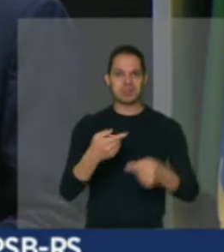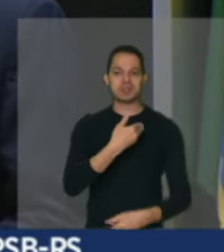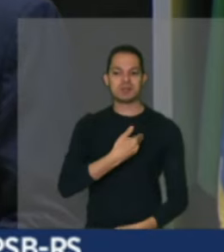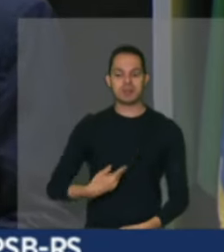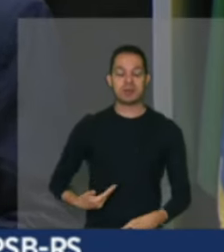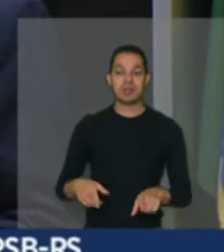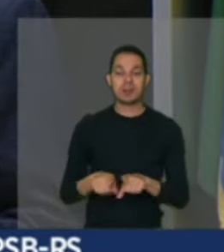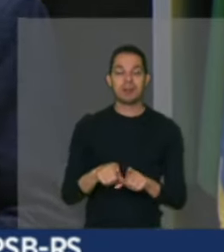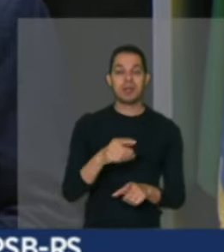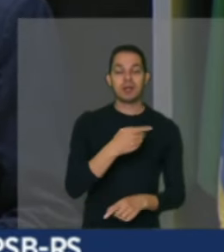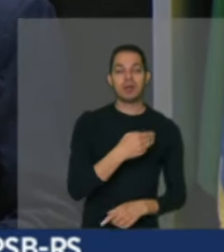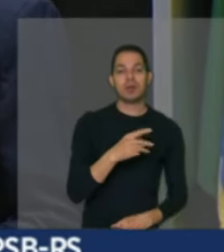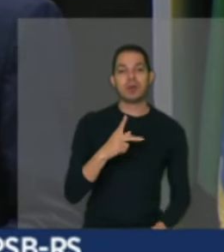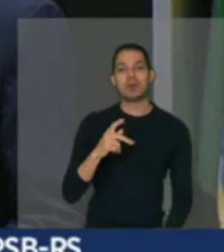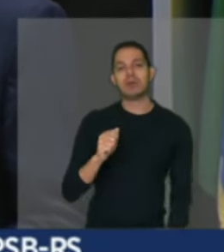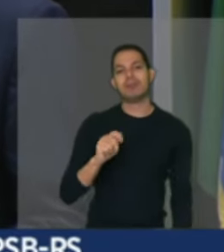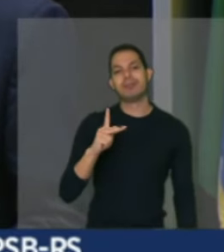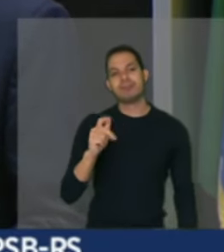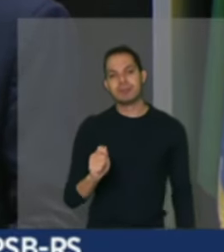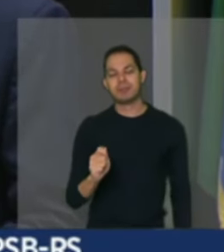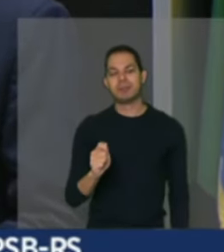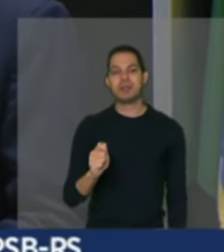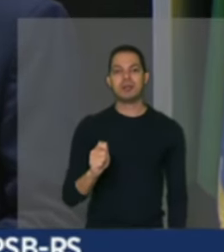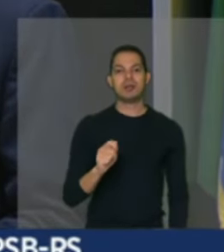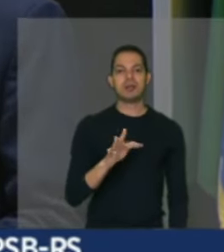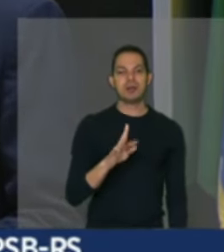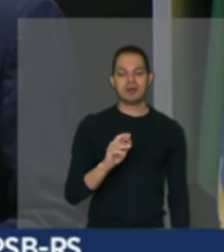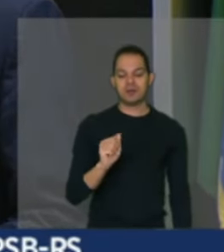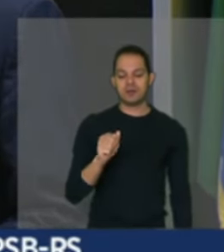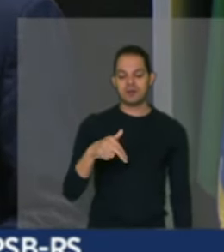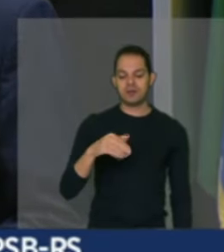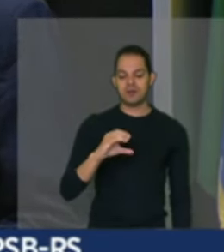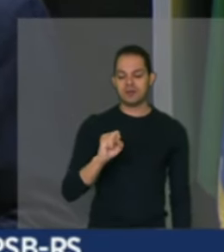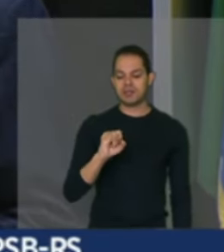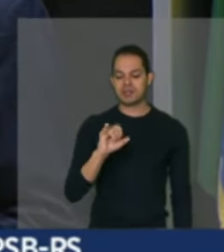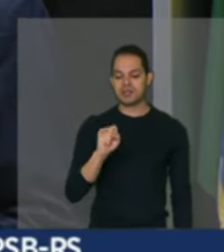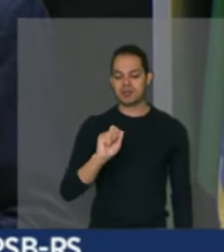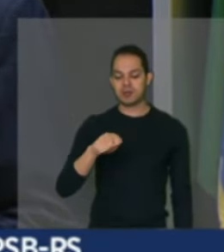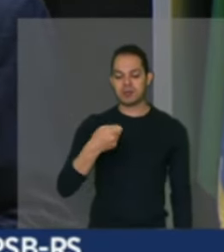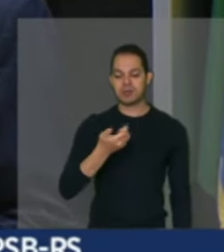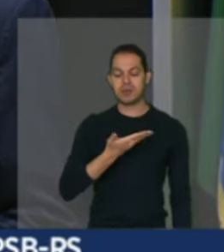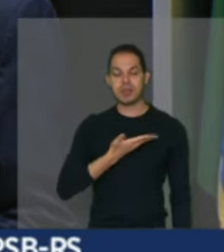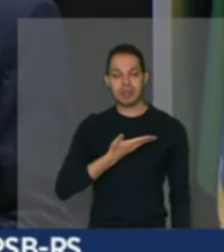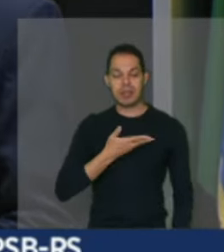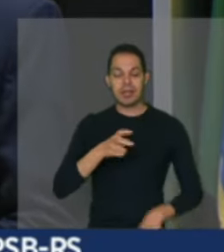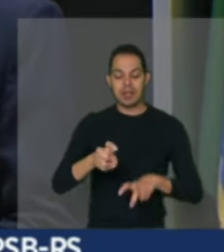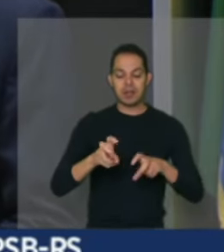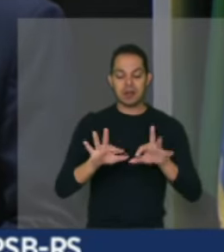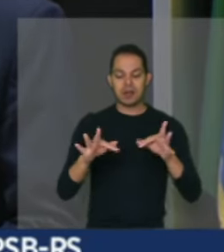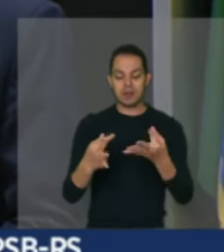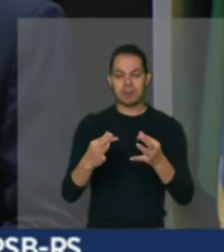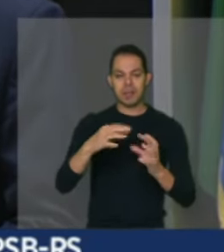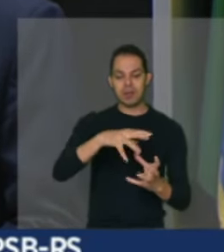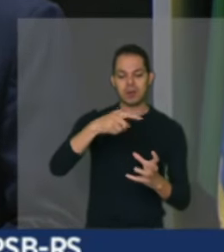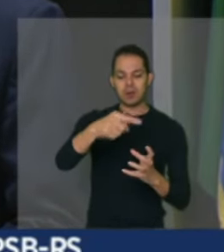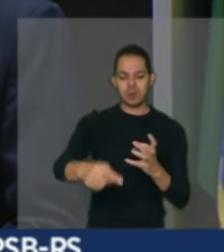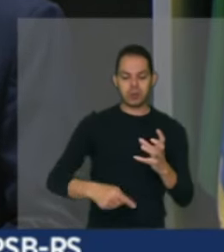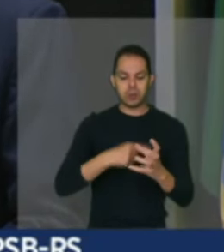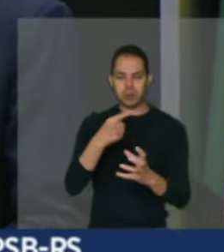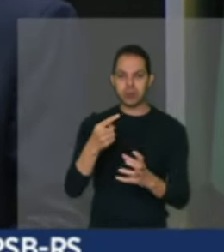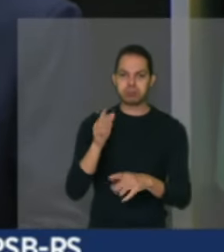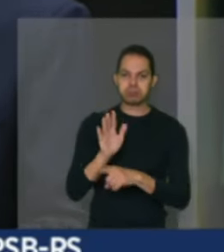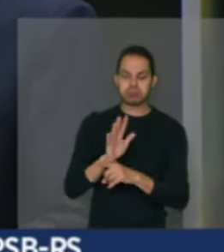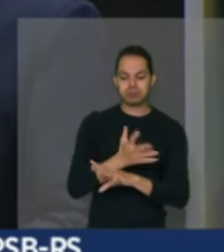Francisco, a agricultura familiar tem contribuições para toda a humanidade e para o meio ambiente.